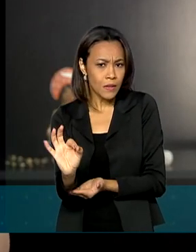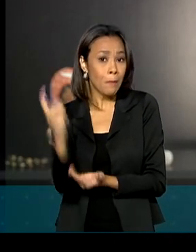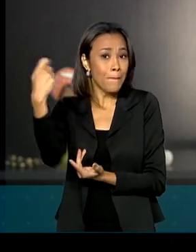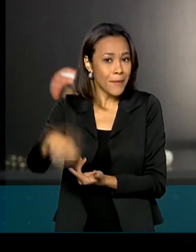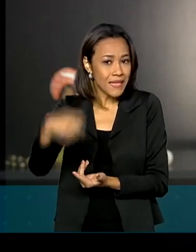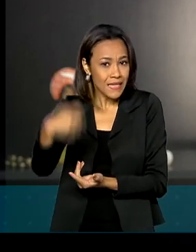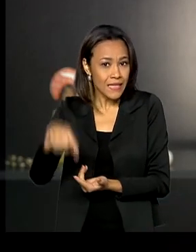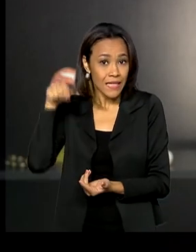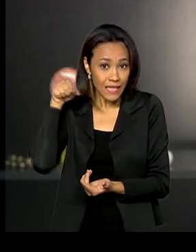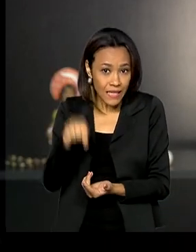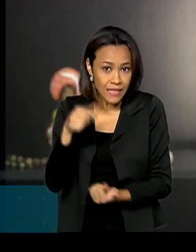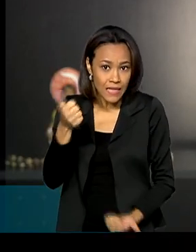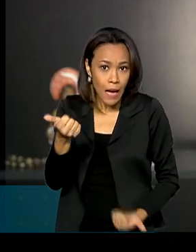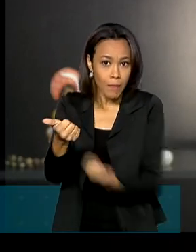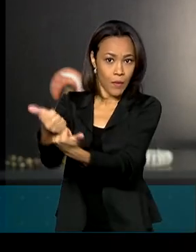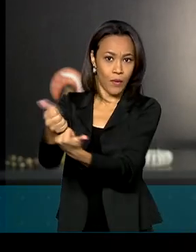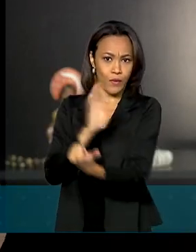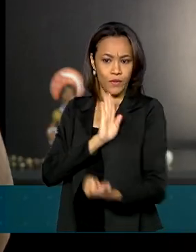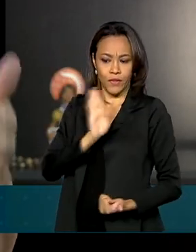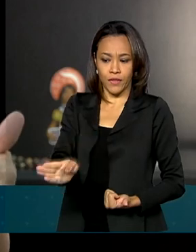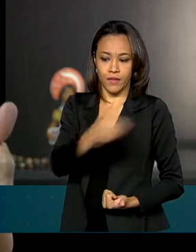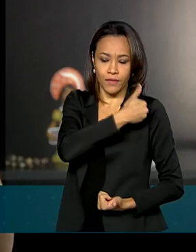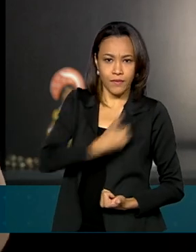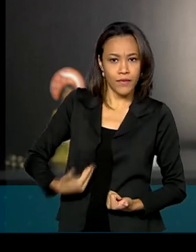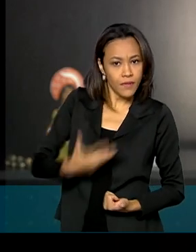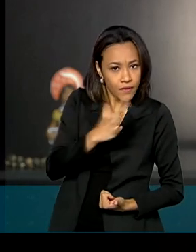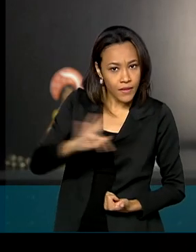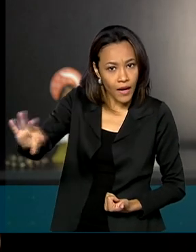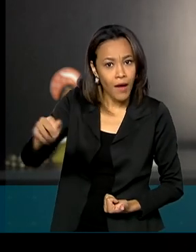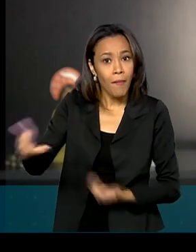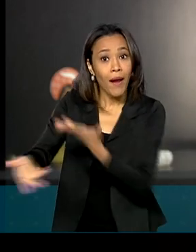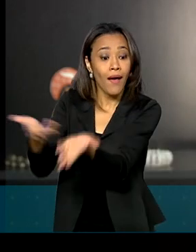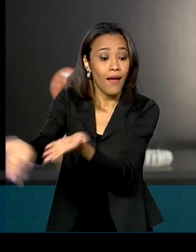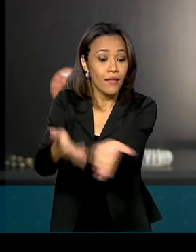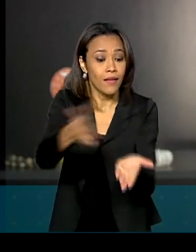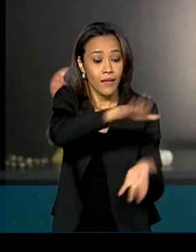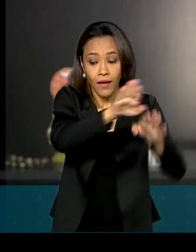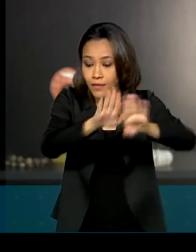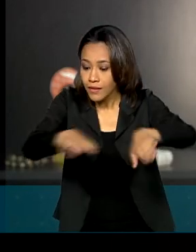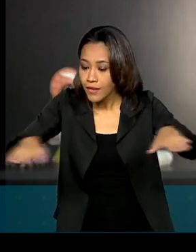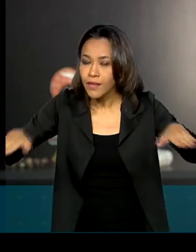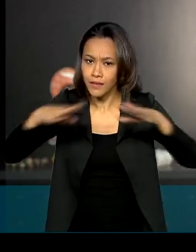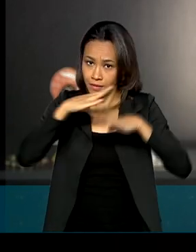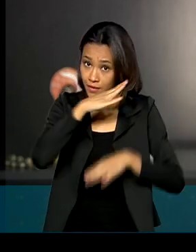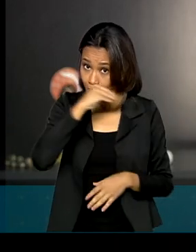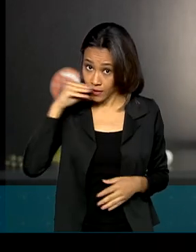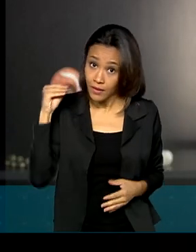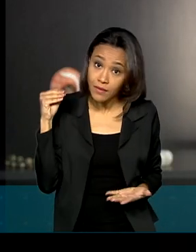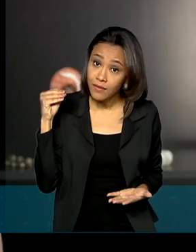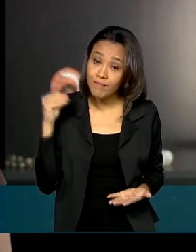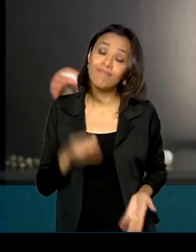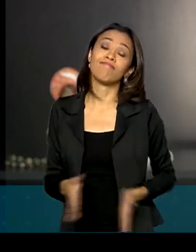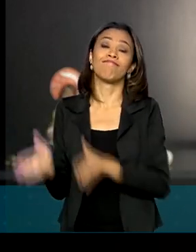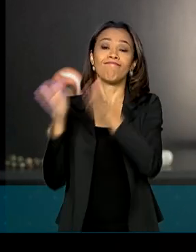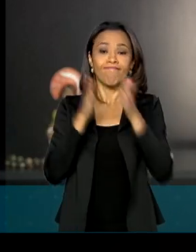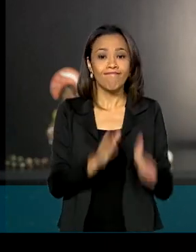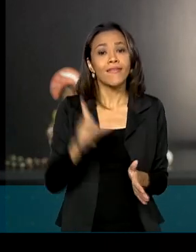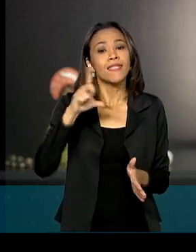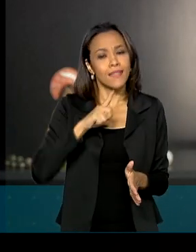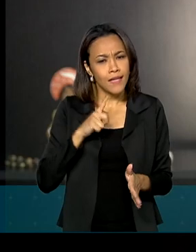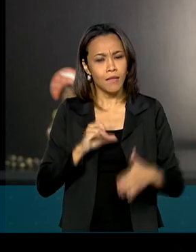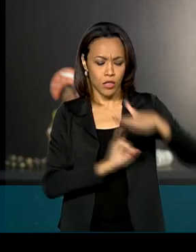desse apoio direto do governo federal para atender nossas crianças e adolescentes? Também temos as